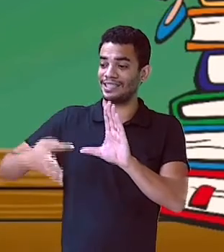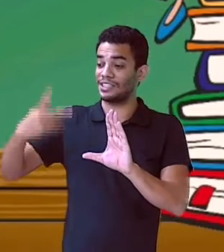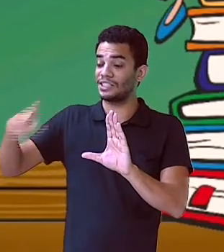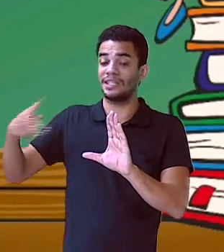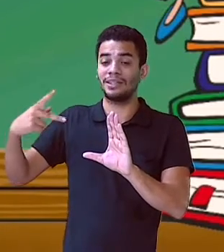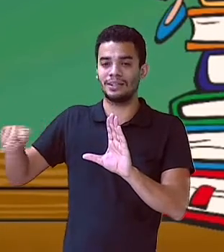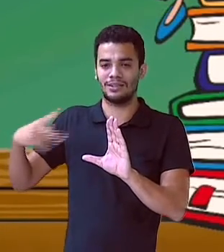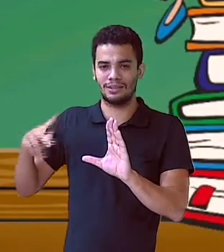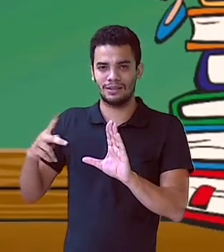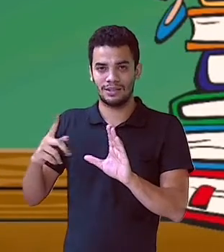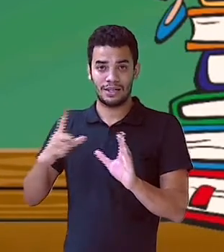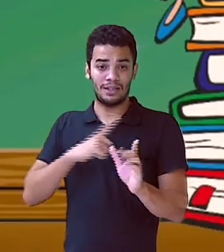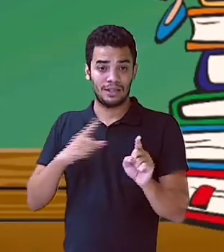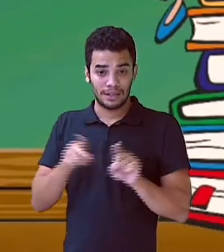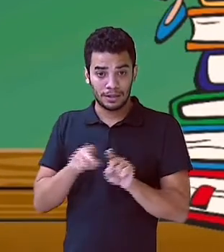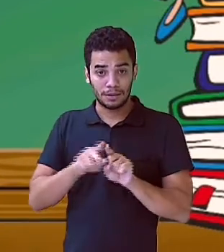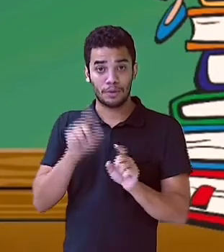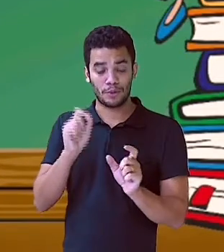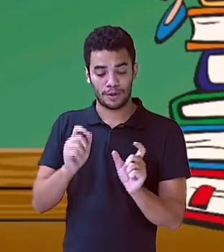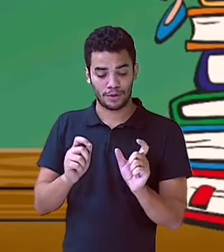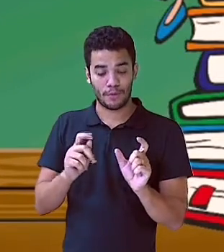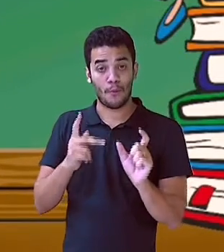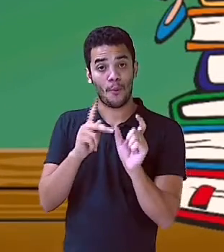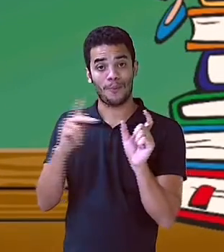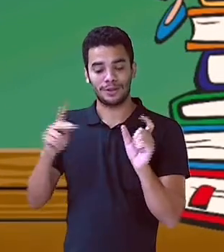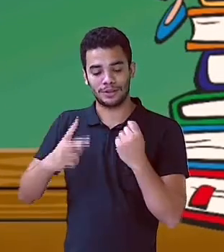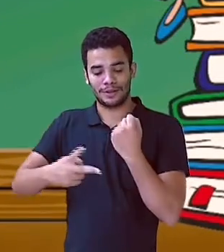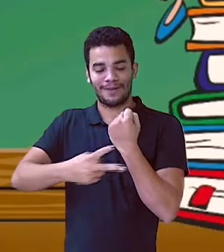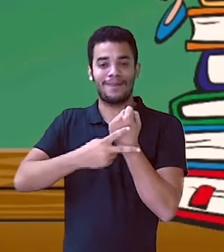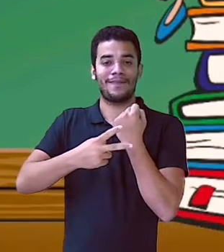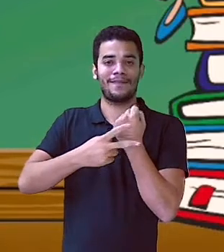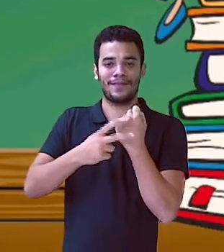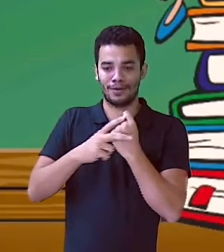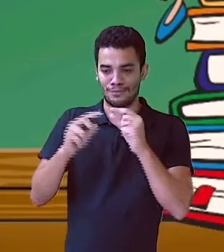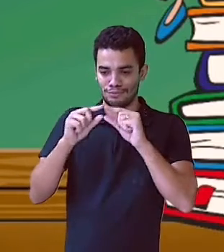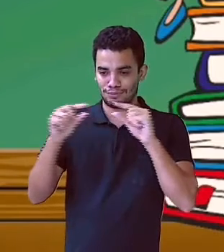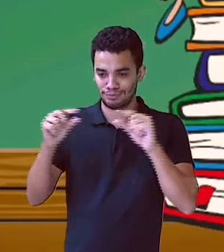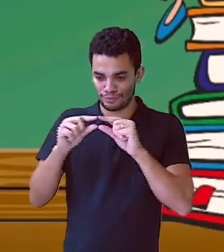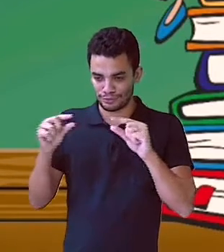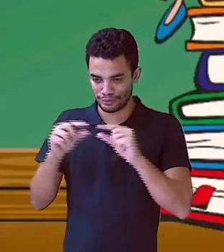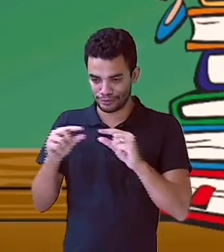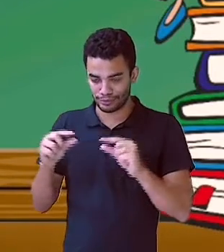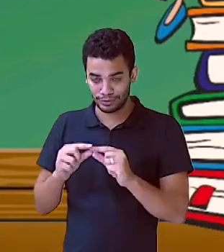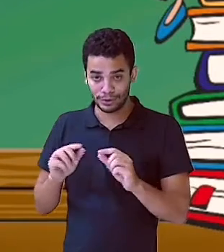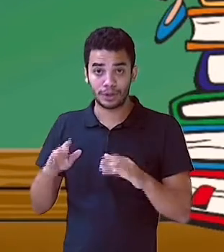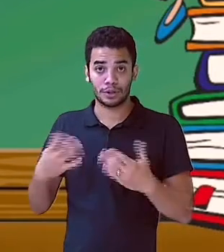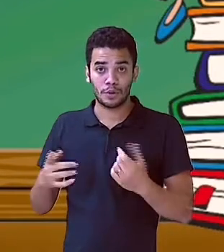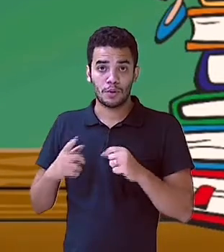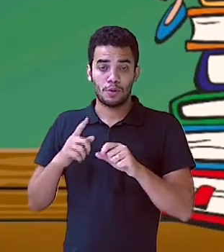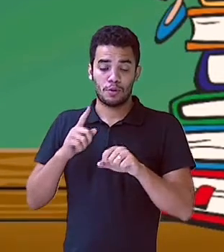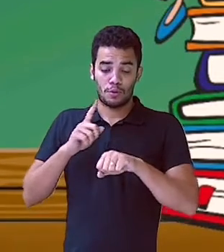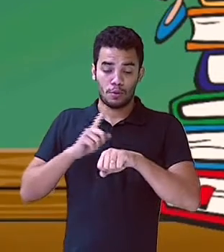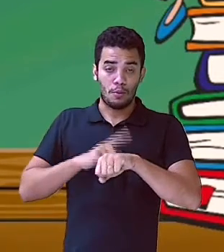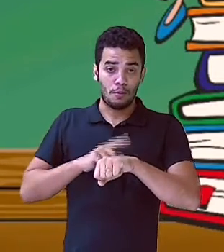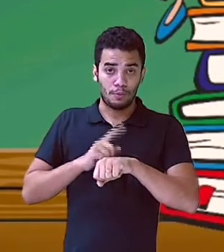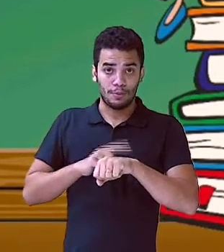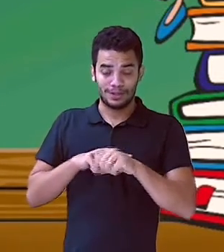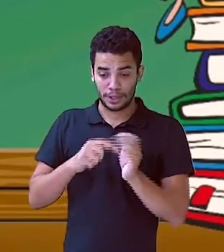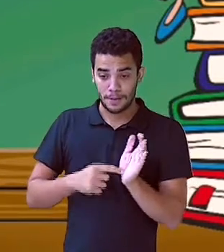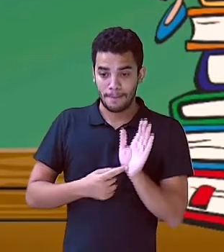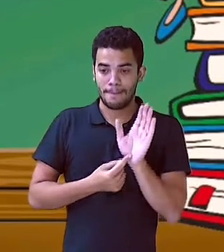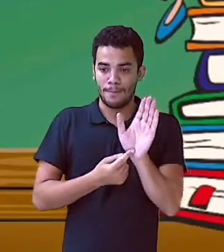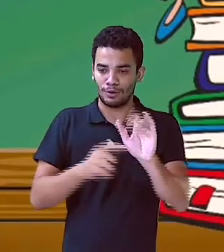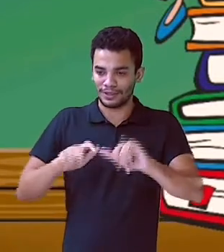E temos o predicado verbo nominal, que é o último. Aqui, ao mesmo tempo que indica a ação do